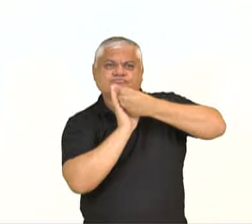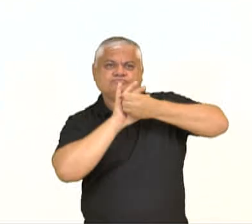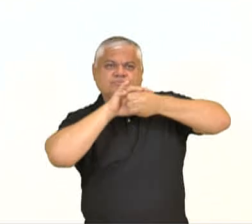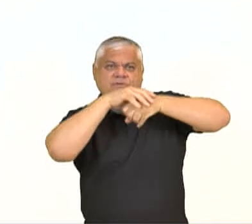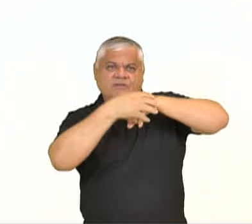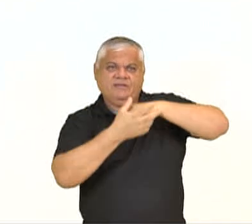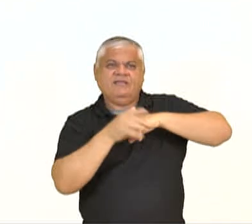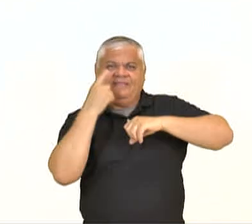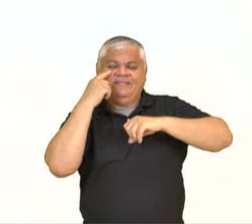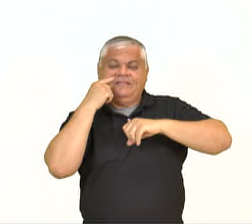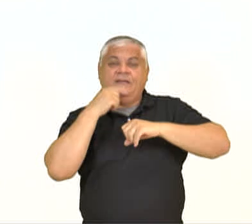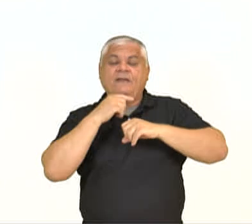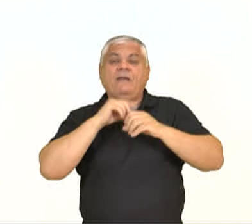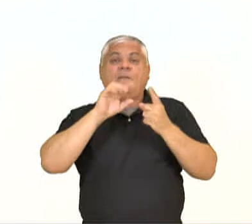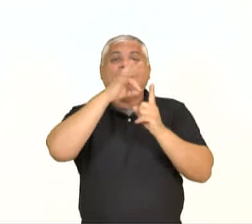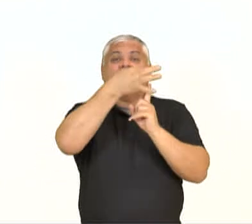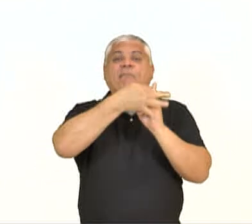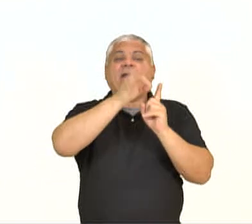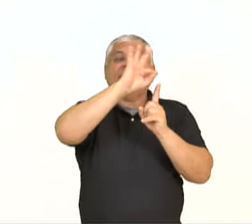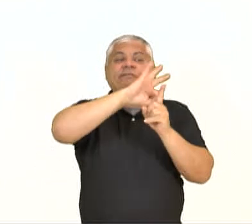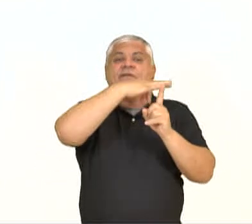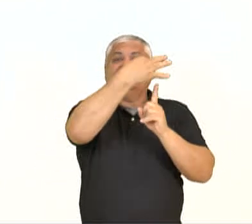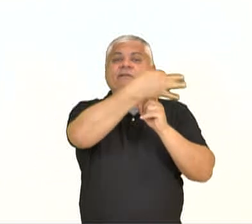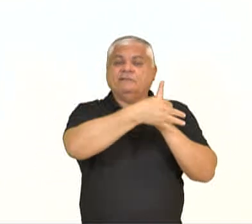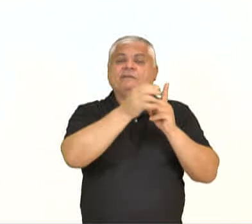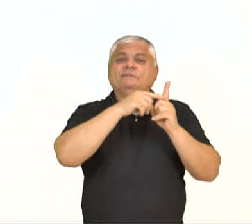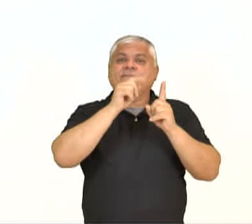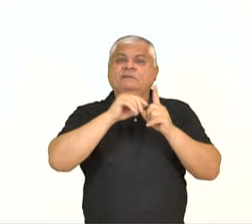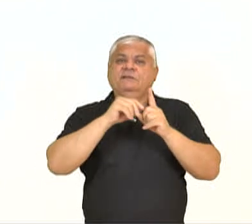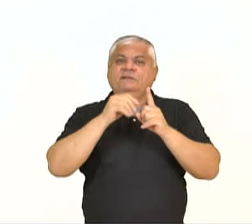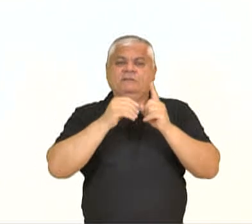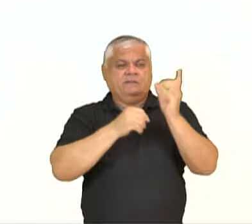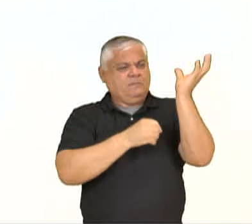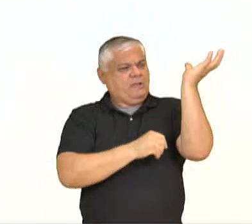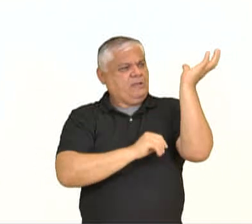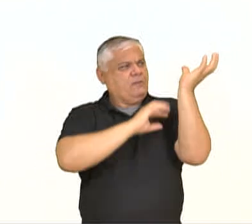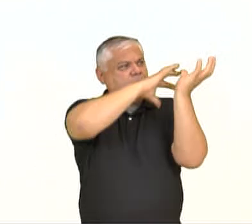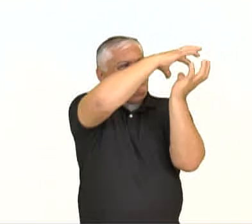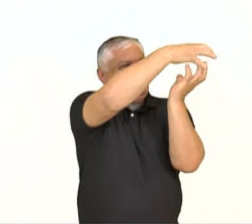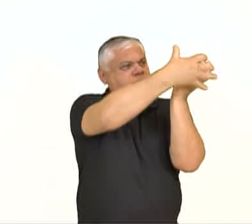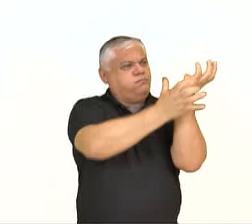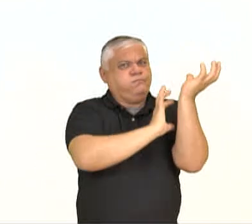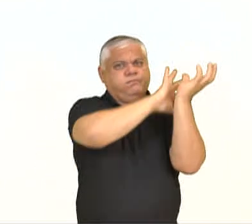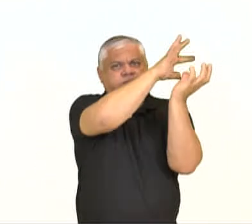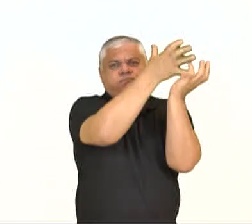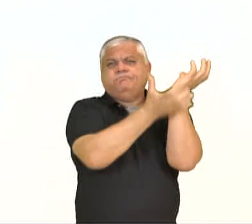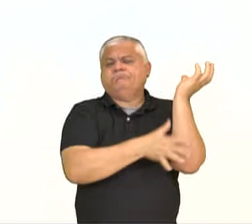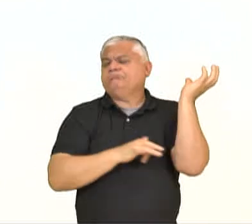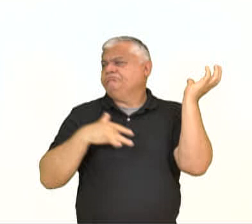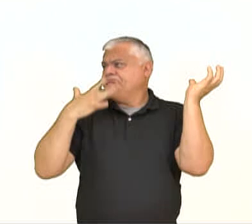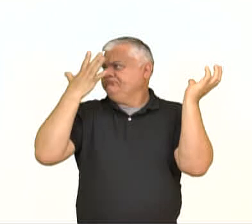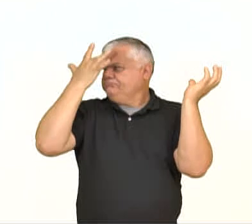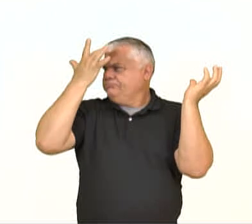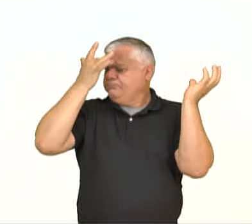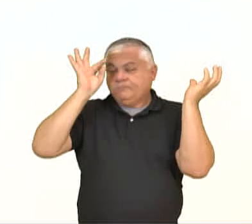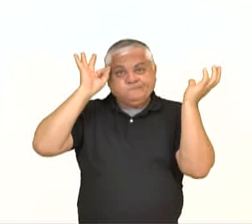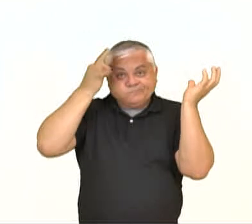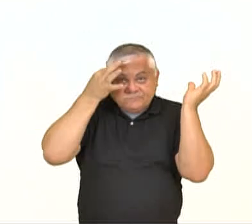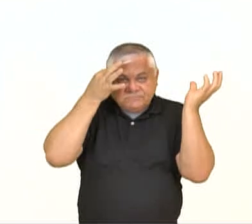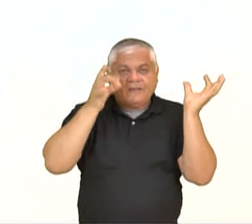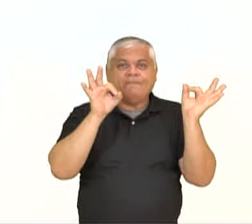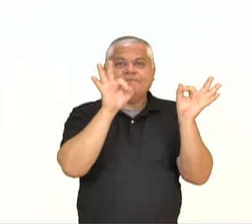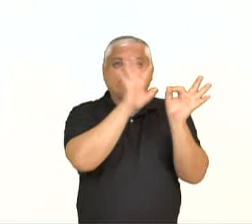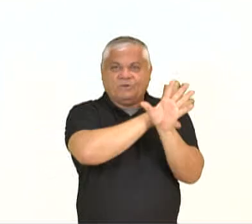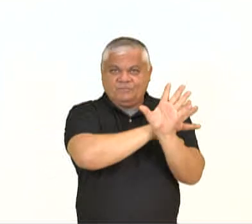na plantação de banana, por exemplo, porque isso favorece o aceleramento do amadurecimento da planta, tá? Em temperaturas